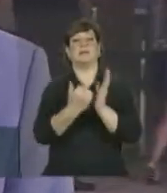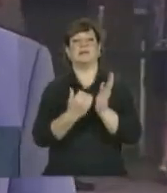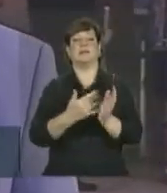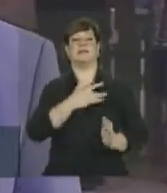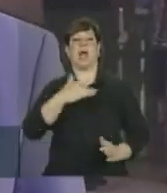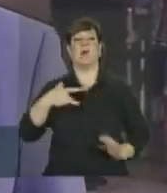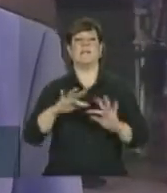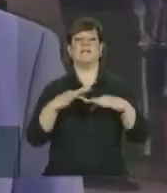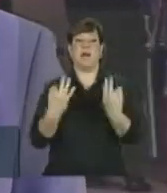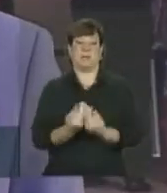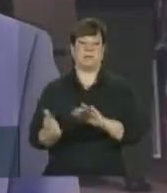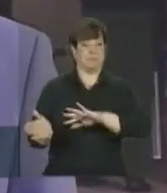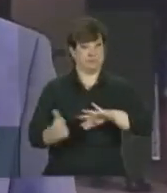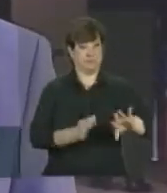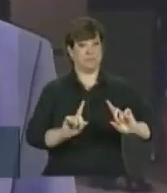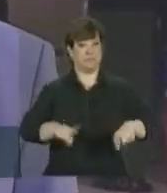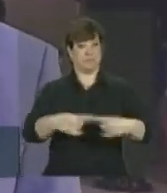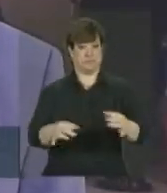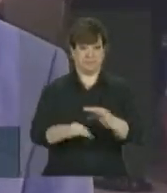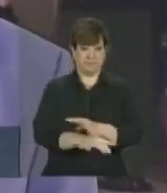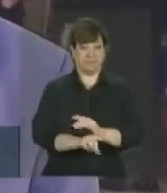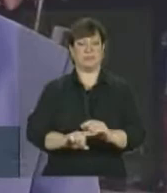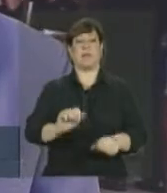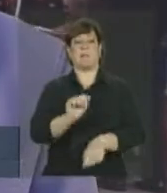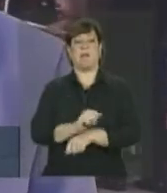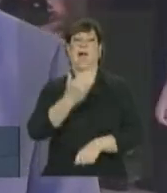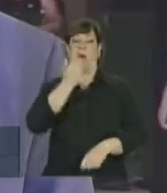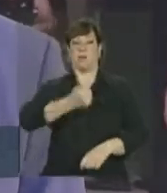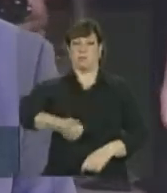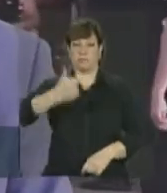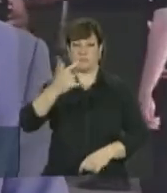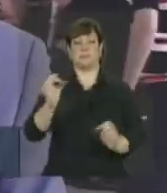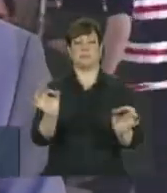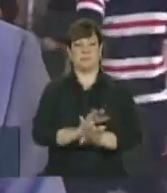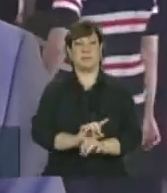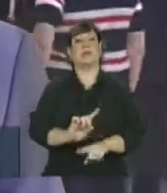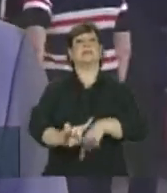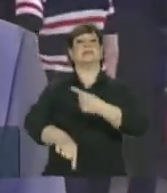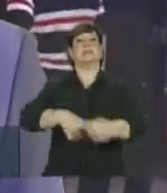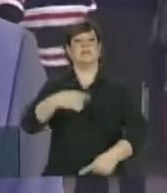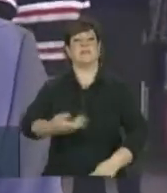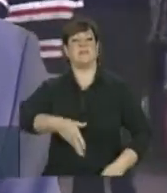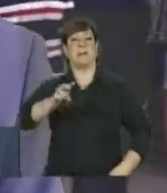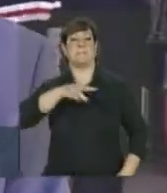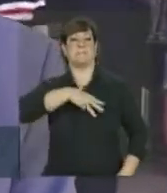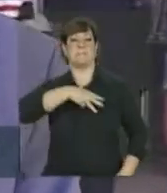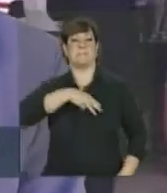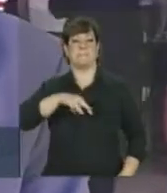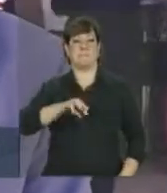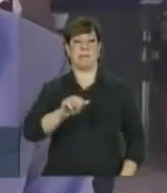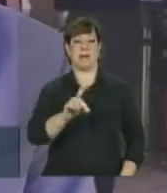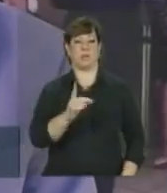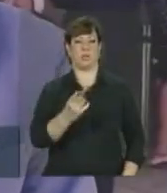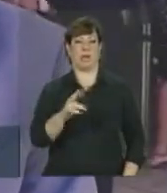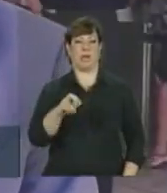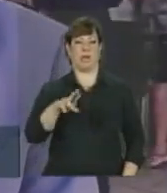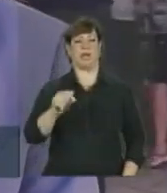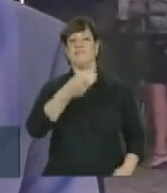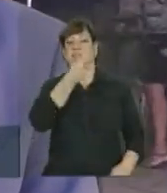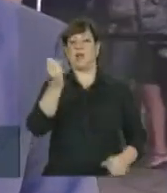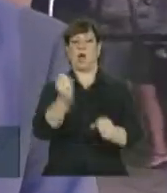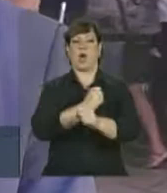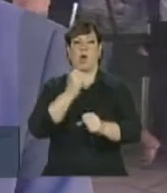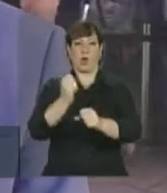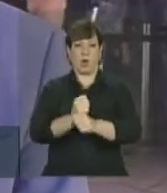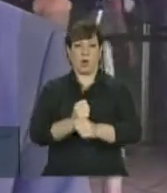da Família. Depois, a presidenta para para o almoço e, em seguida, ela vai para Madureira visitar as obras do trecho